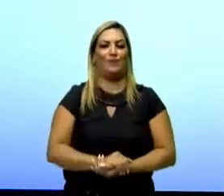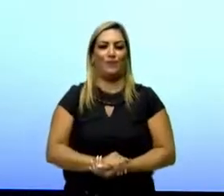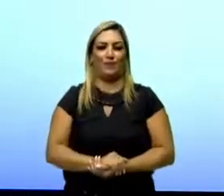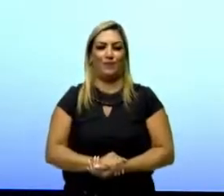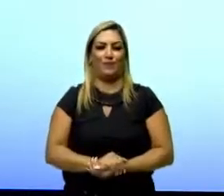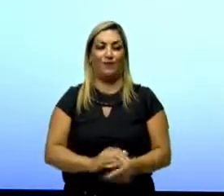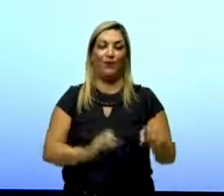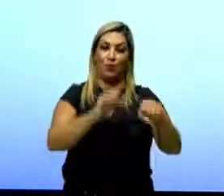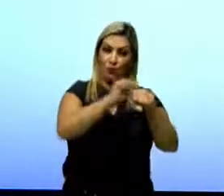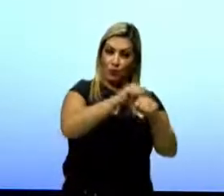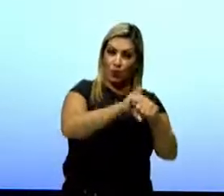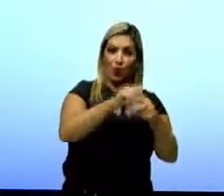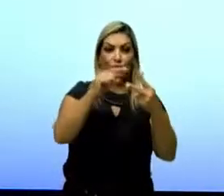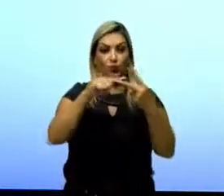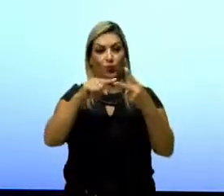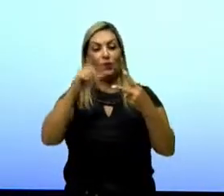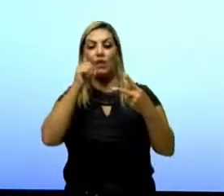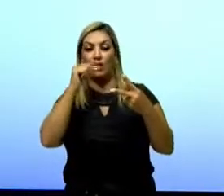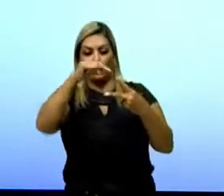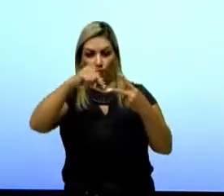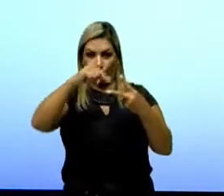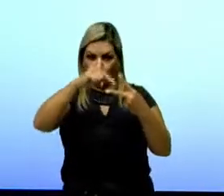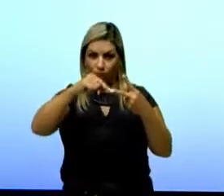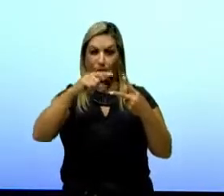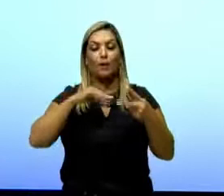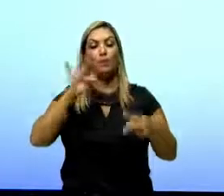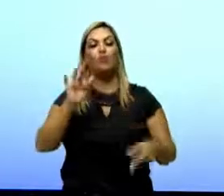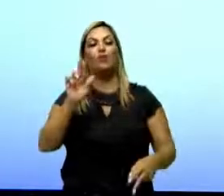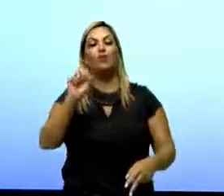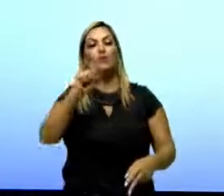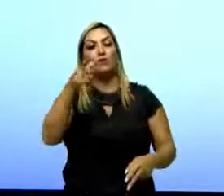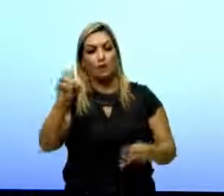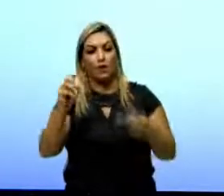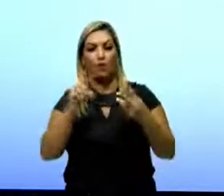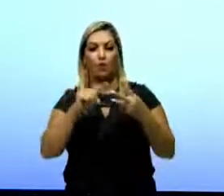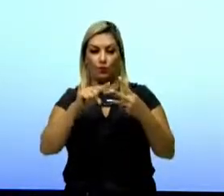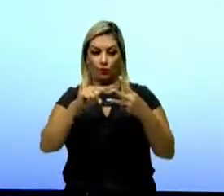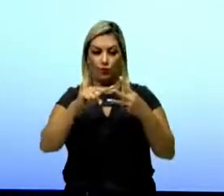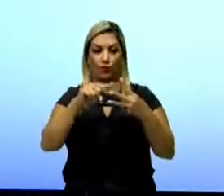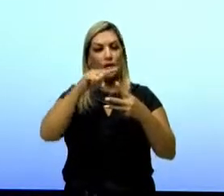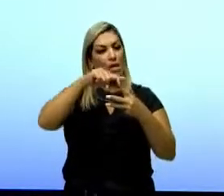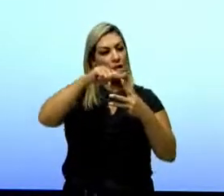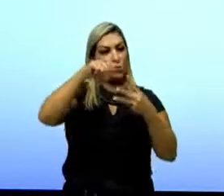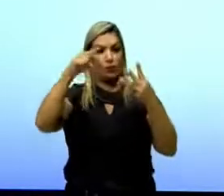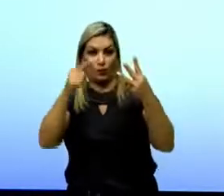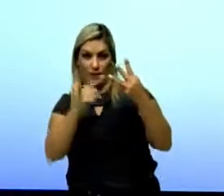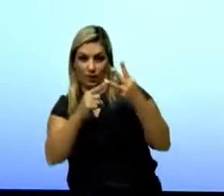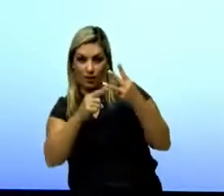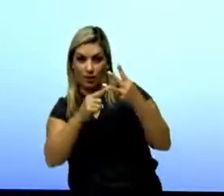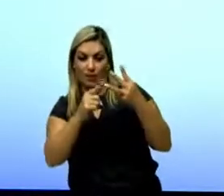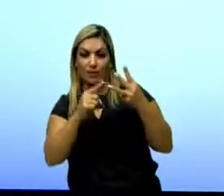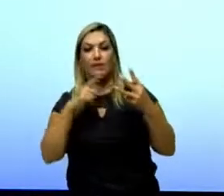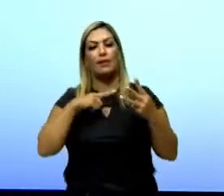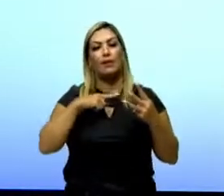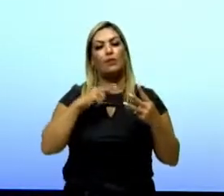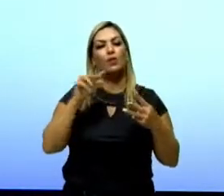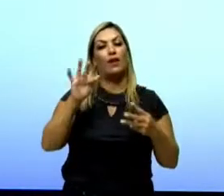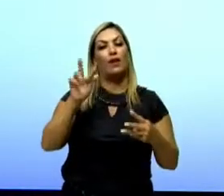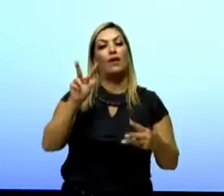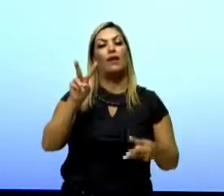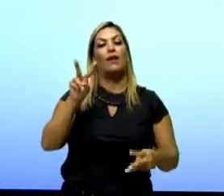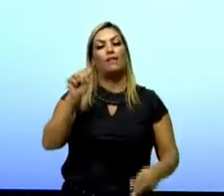Entre o estado sólido e o líquido, nós temos a fusão. Entre líquido e gás, nós temos o processo chamado de